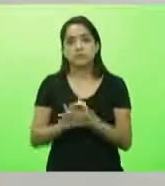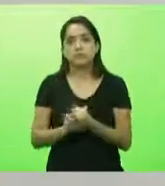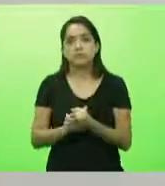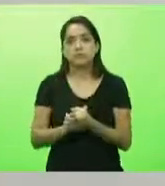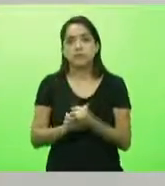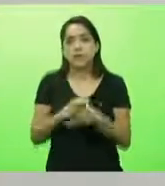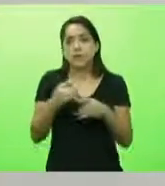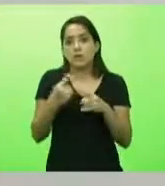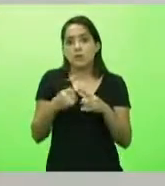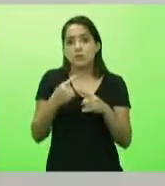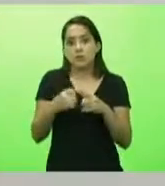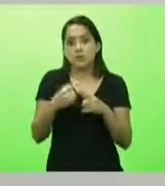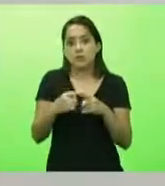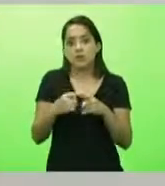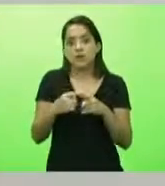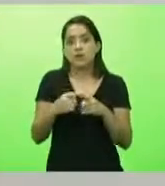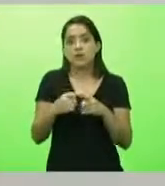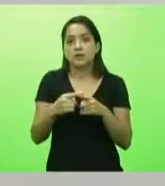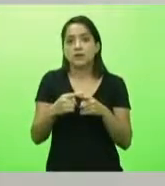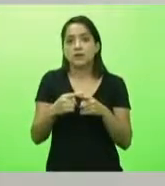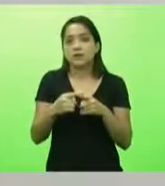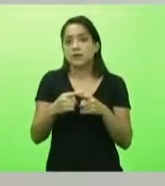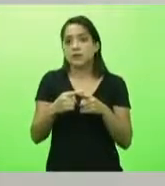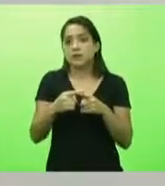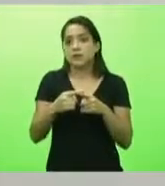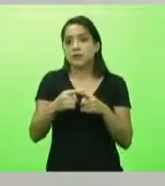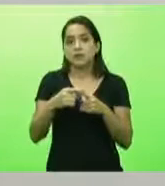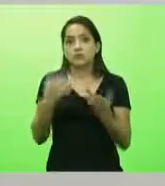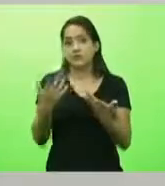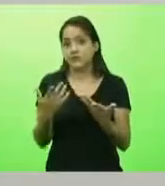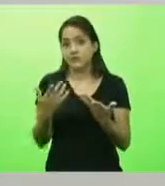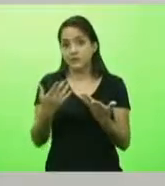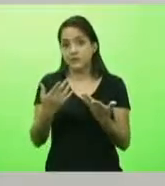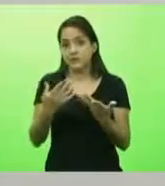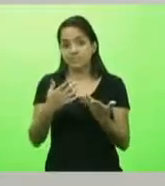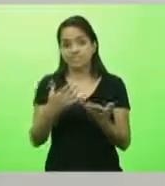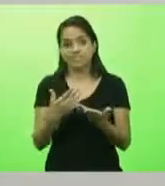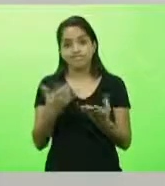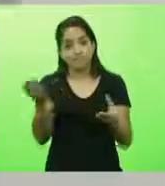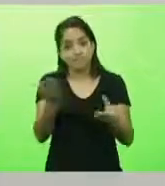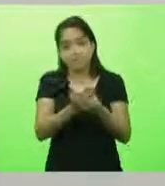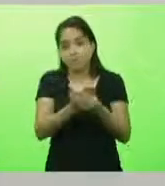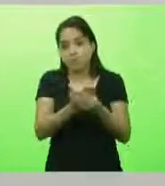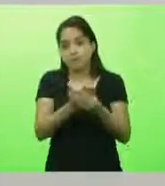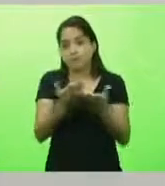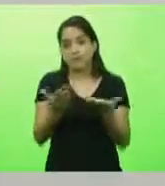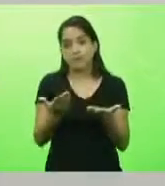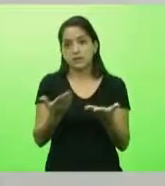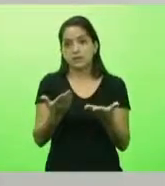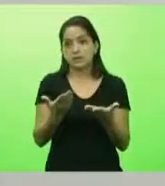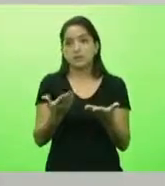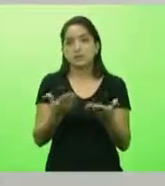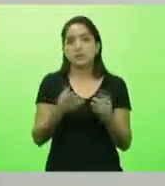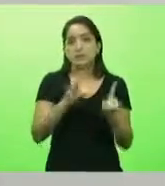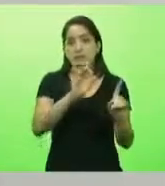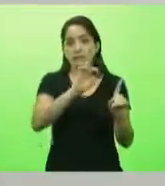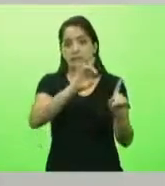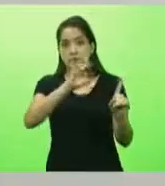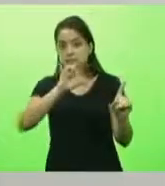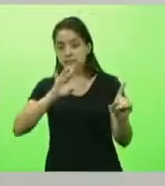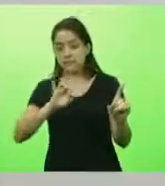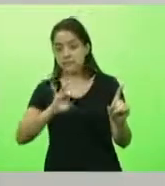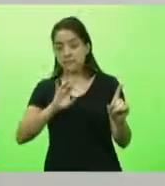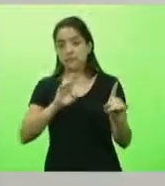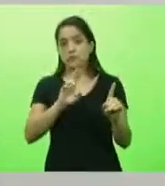Porque daqui a pouco você vai ser processado por transfobia. Se é que existe esse nome, esse termo,